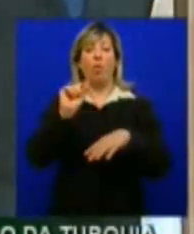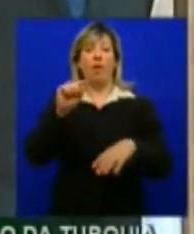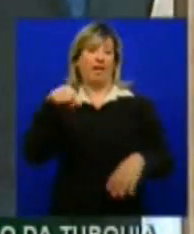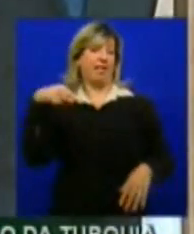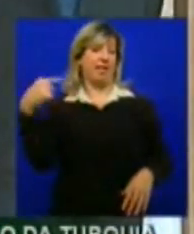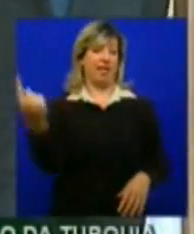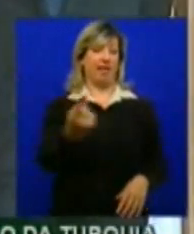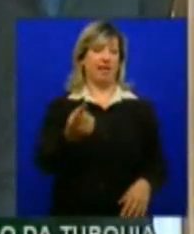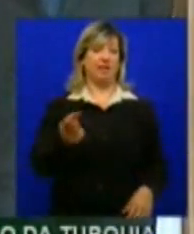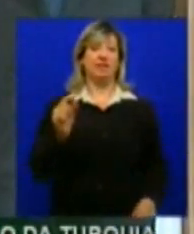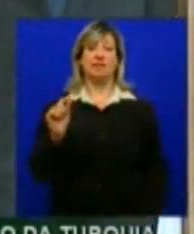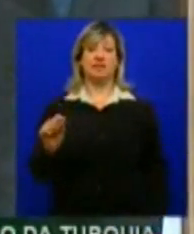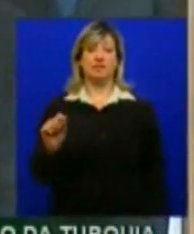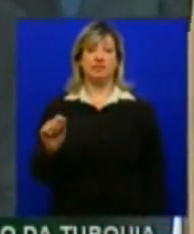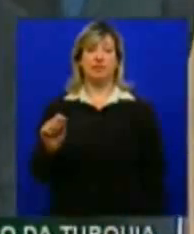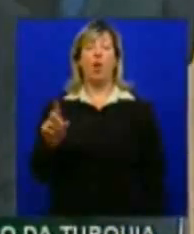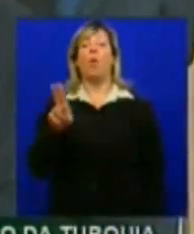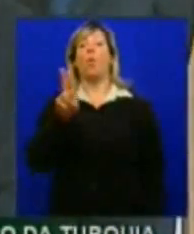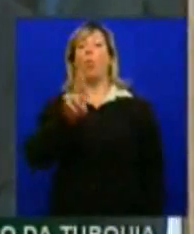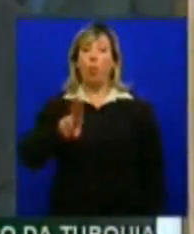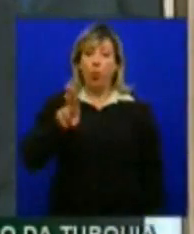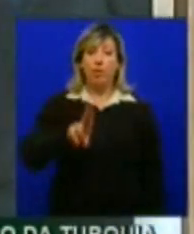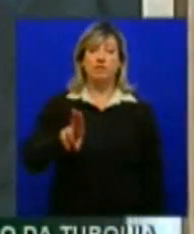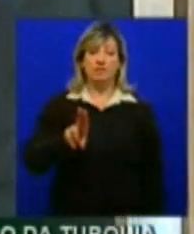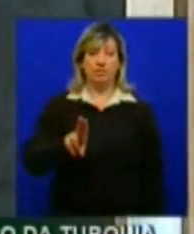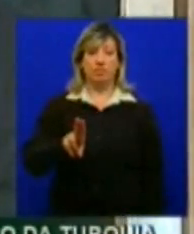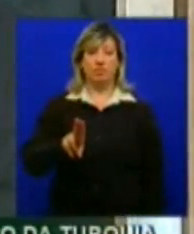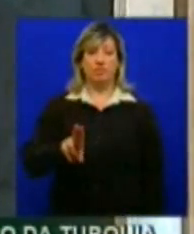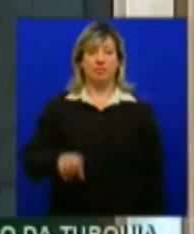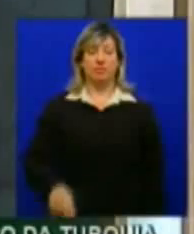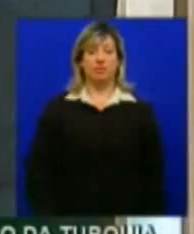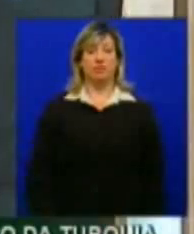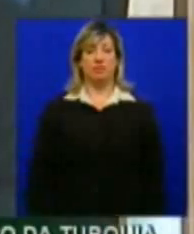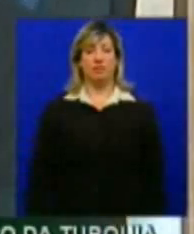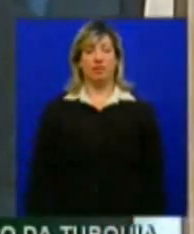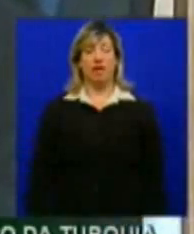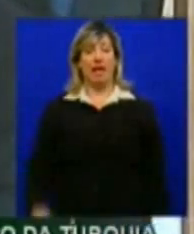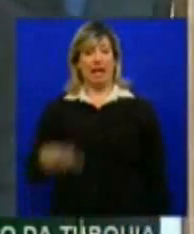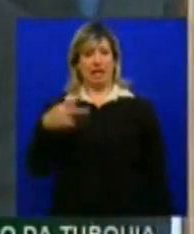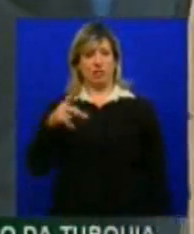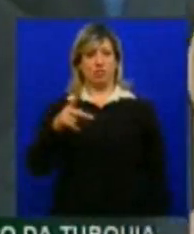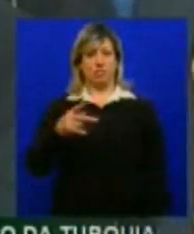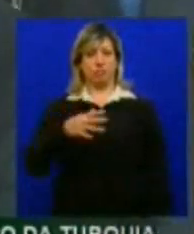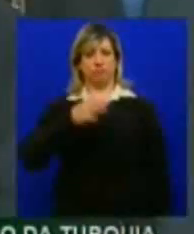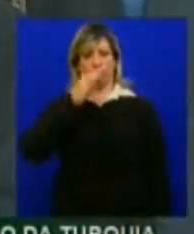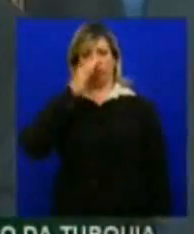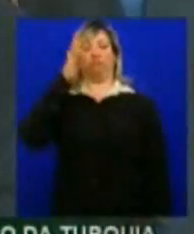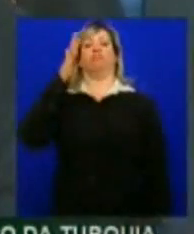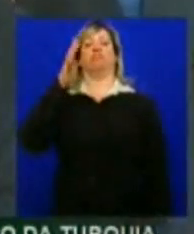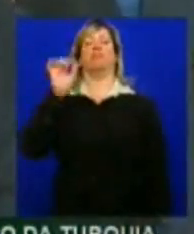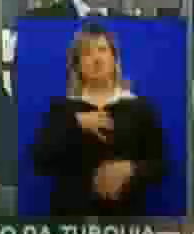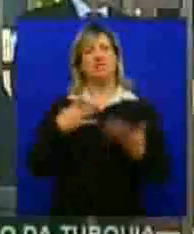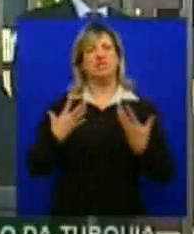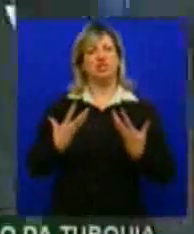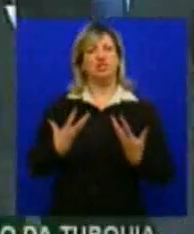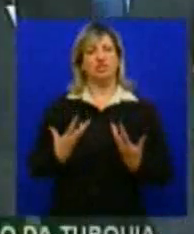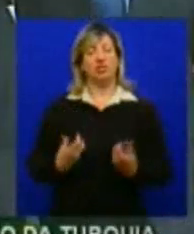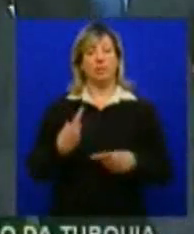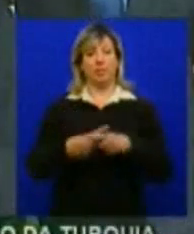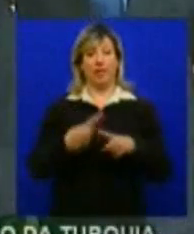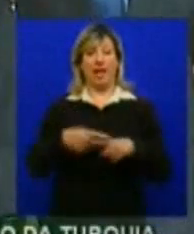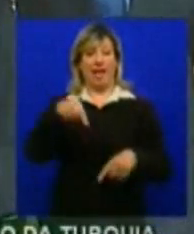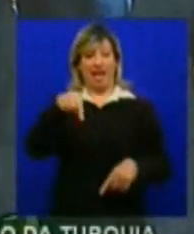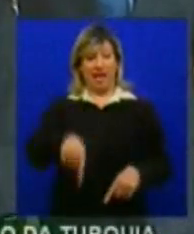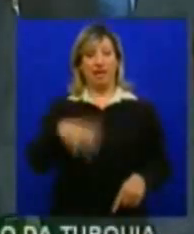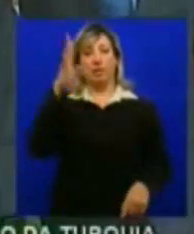utilizam da sua prepotência para não negociar. Aqui no Brasil,